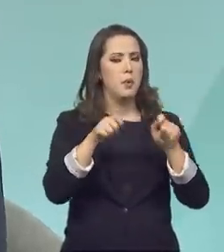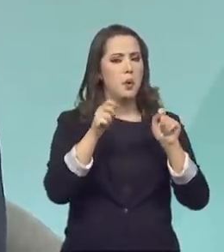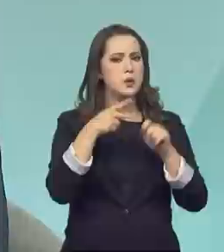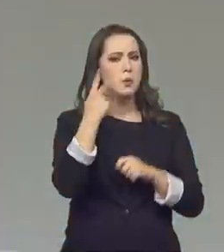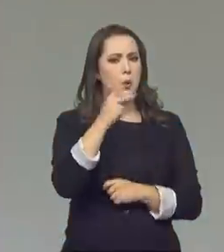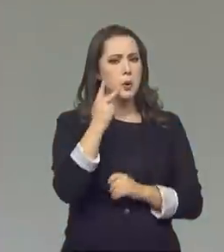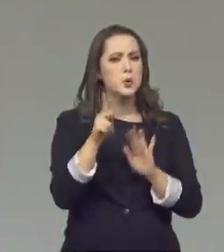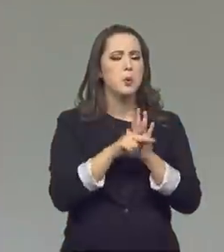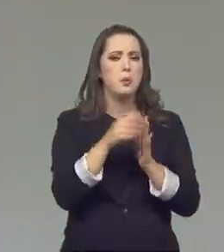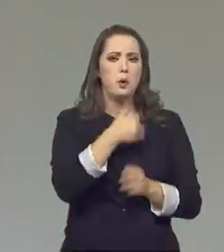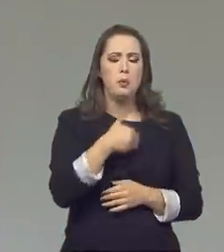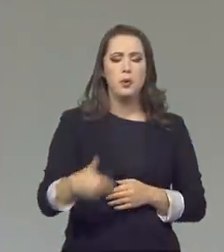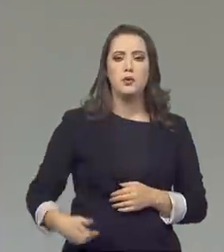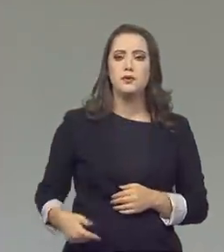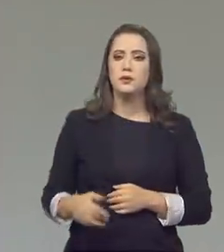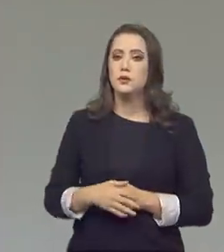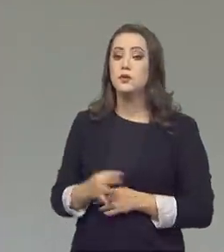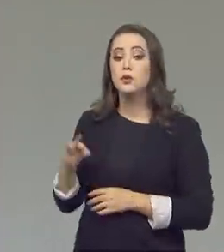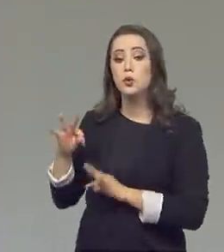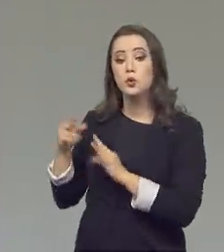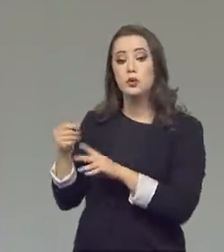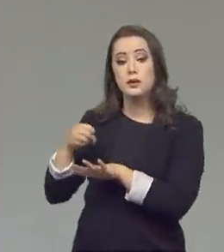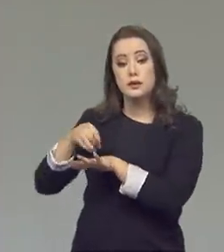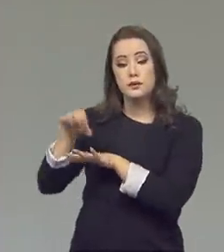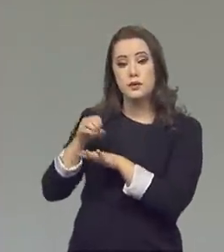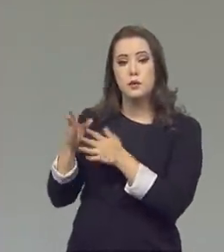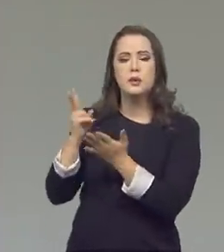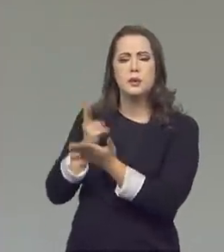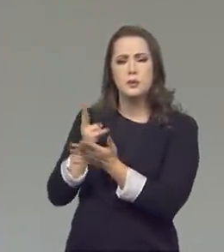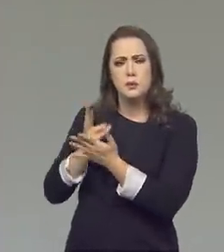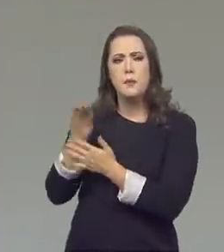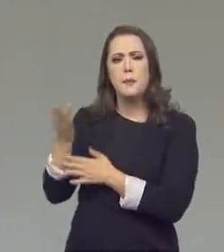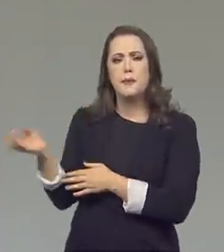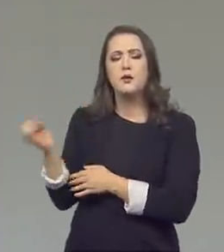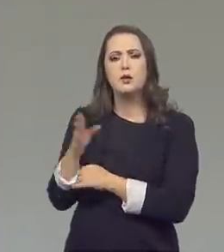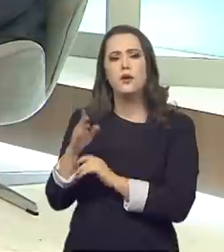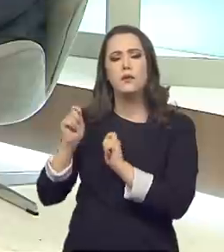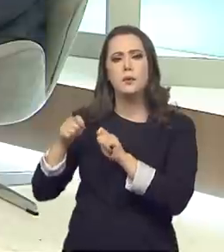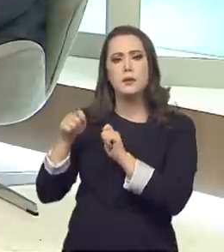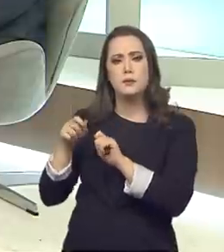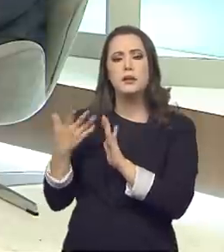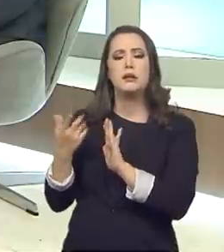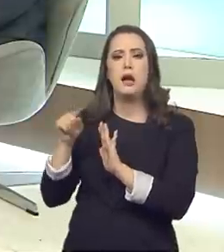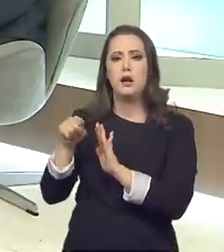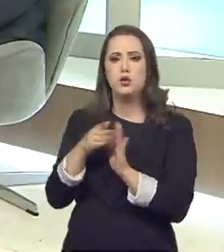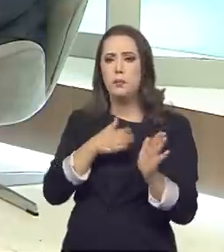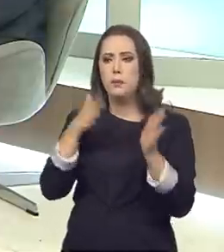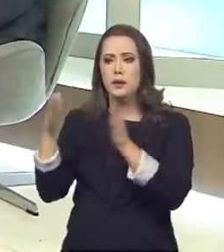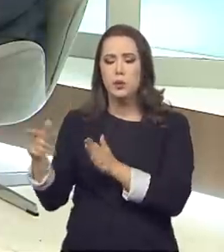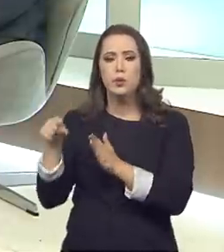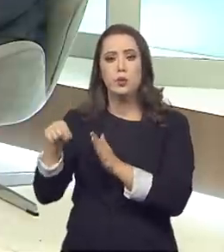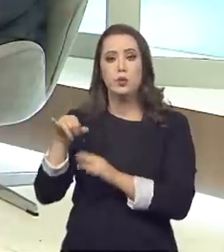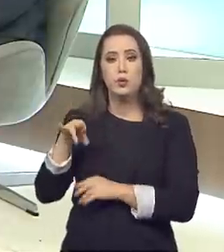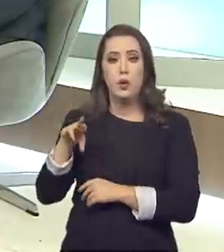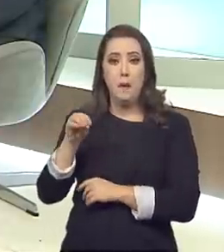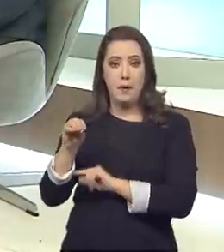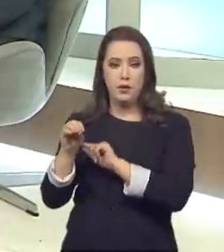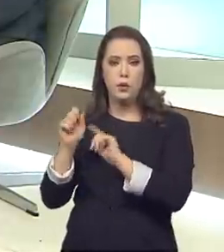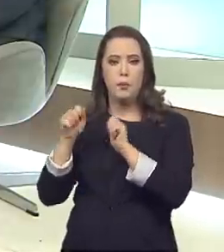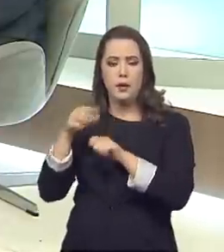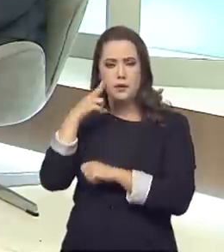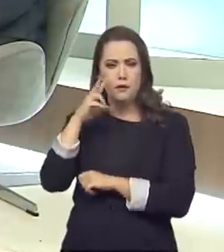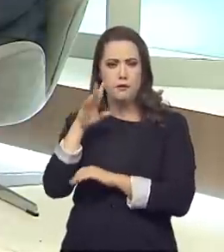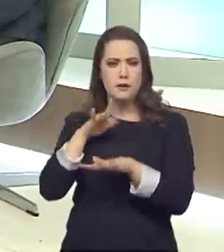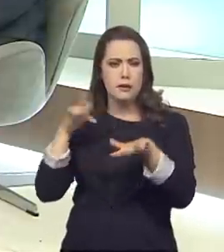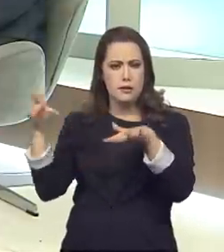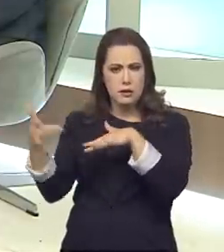uma política pública. Agora, todas essas informações, inclusive esse novo modelo regulatório do inmetro, podem ser encontradas nas